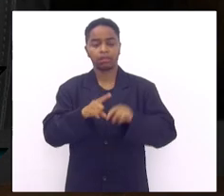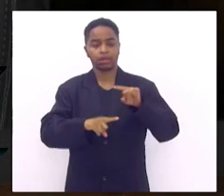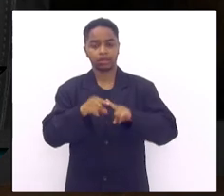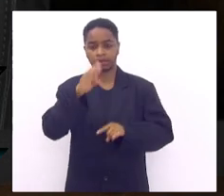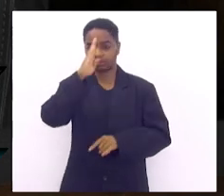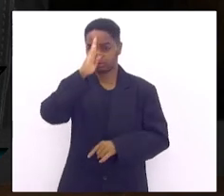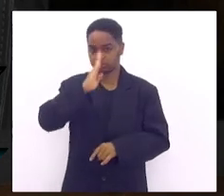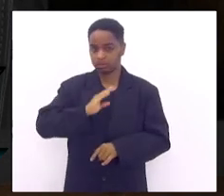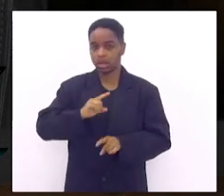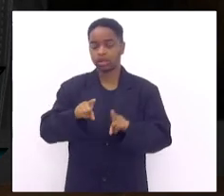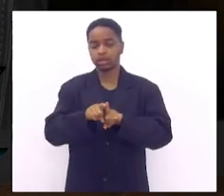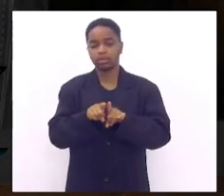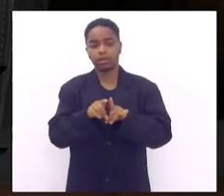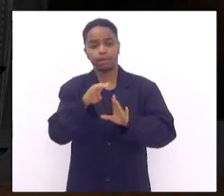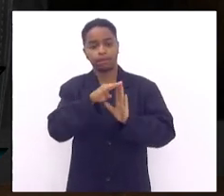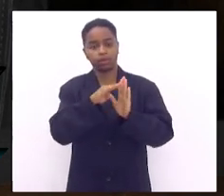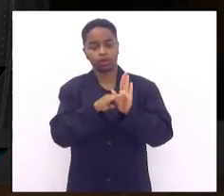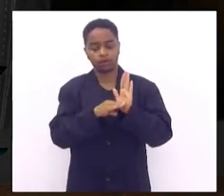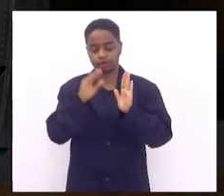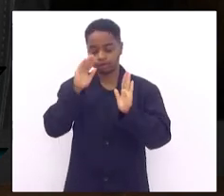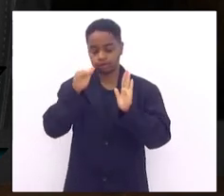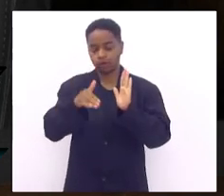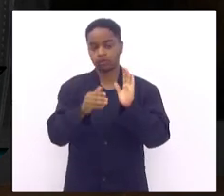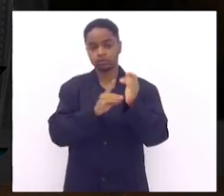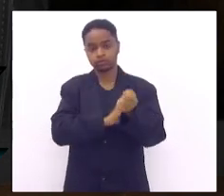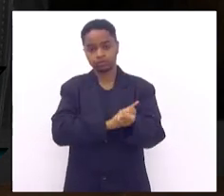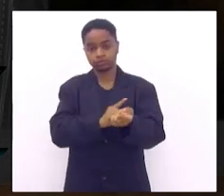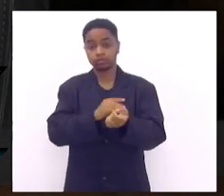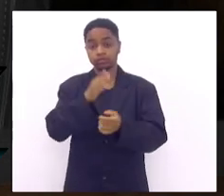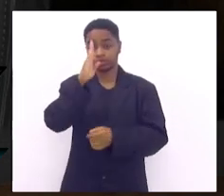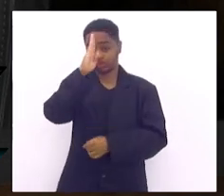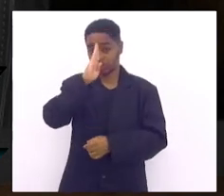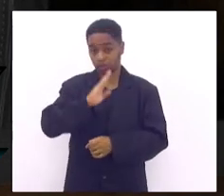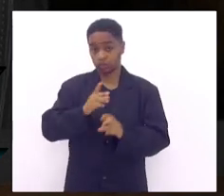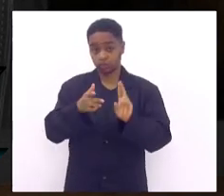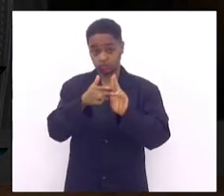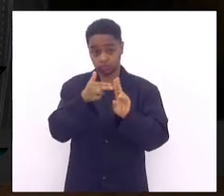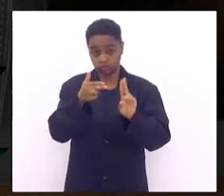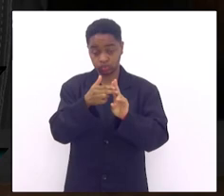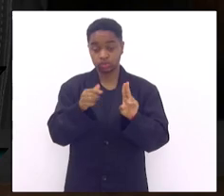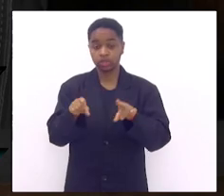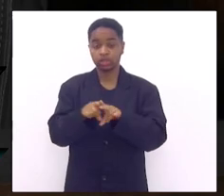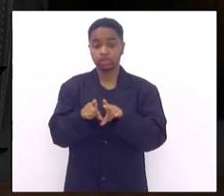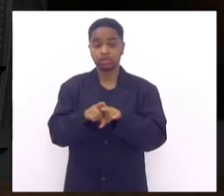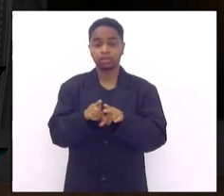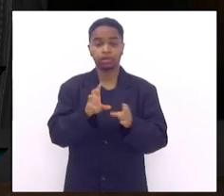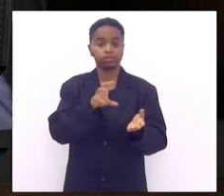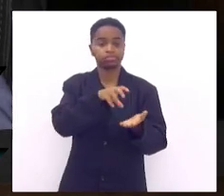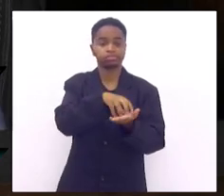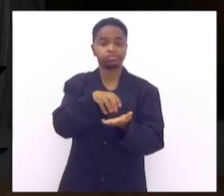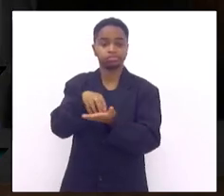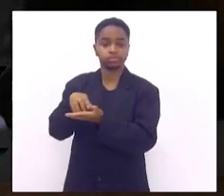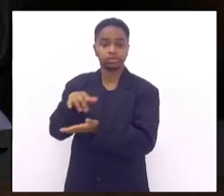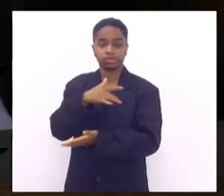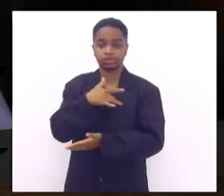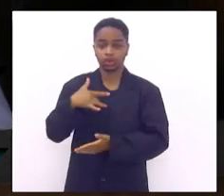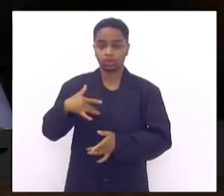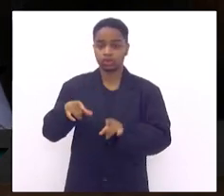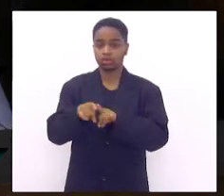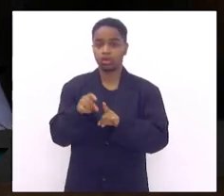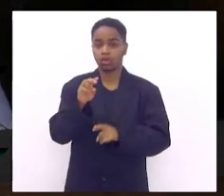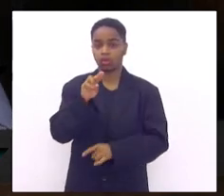os programas de diabetes gratuitos no SUS nos postos de saúde nas UPAs